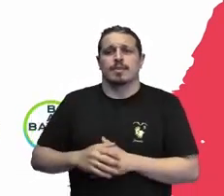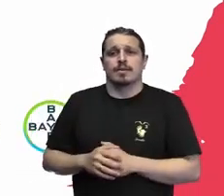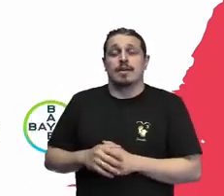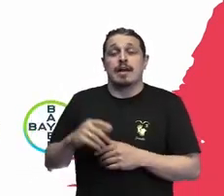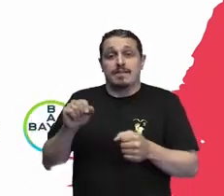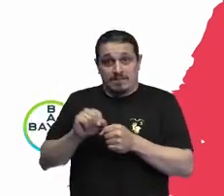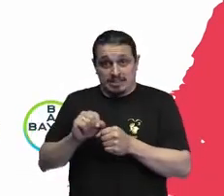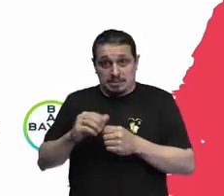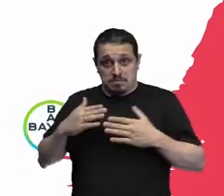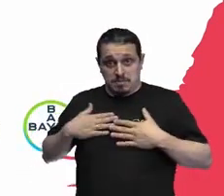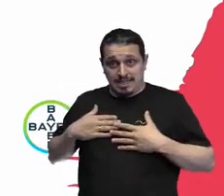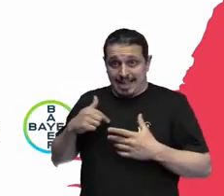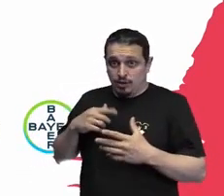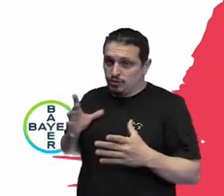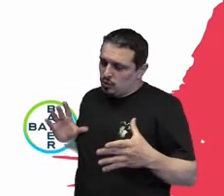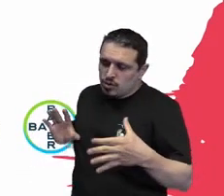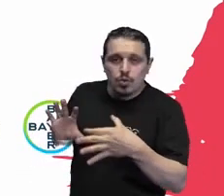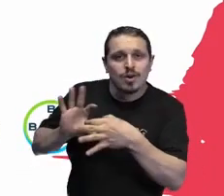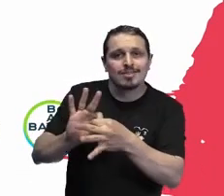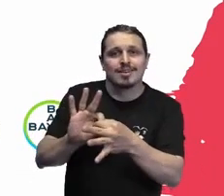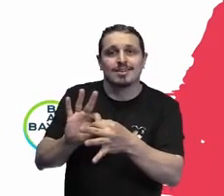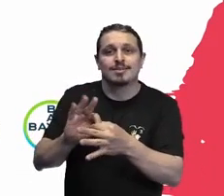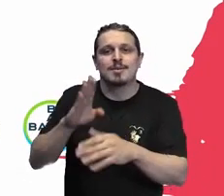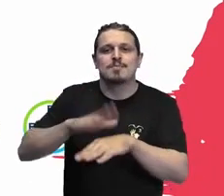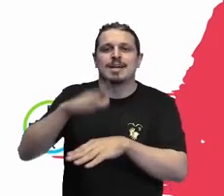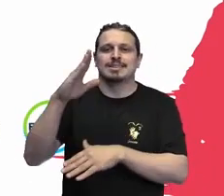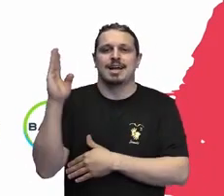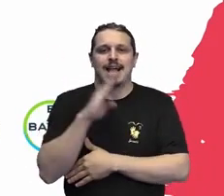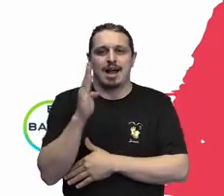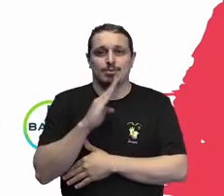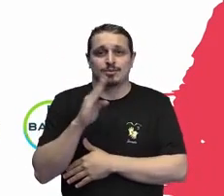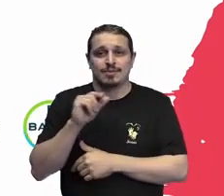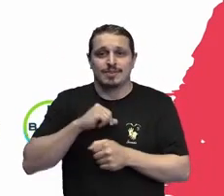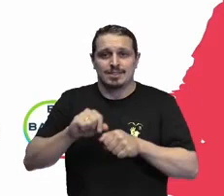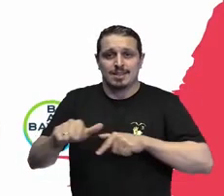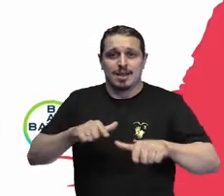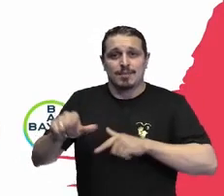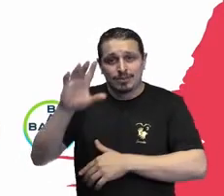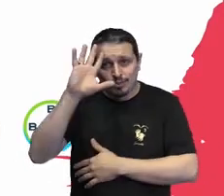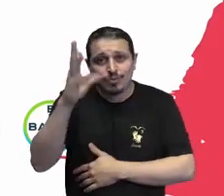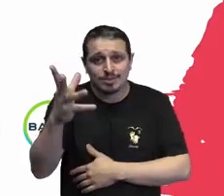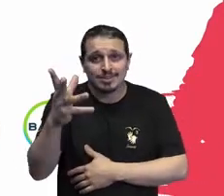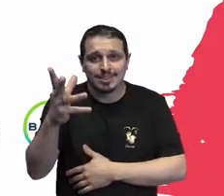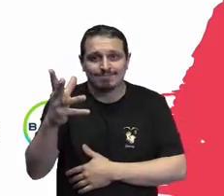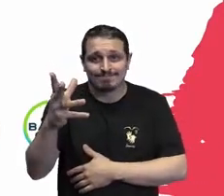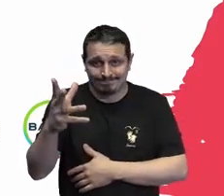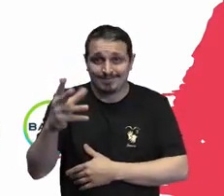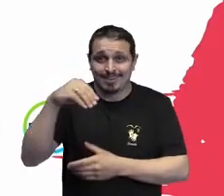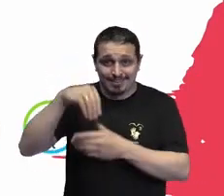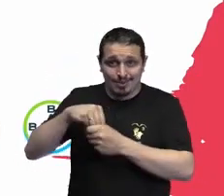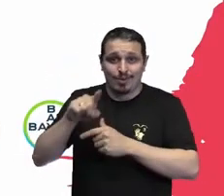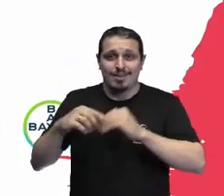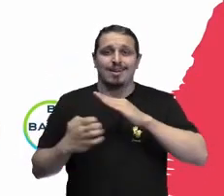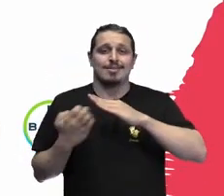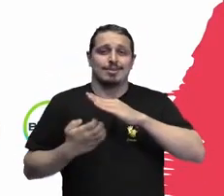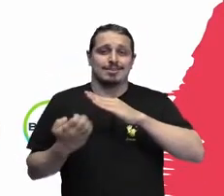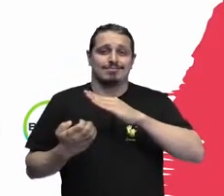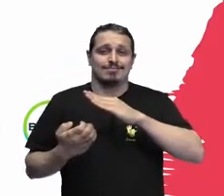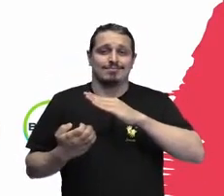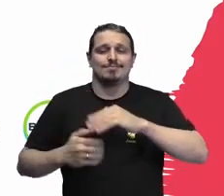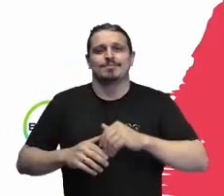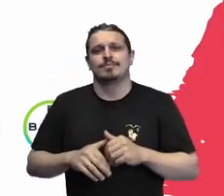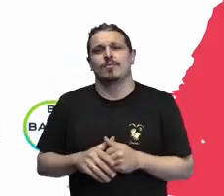também, eu acabo me desenvolvendo mais também, eu sou mais produtivo, as minhas entregas são mais qualificadas,